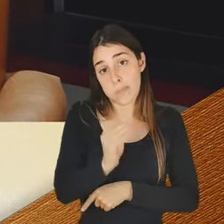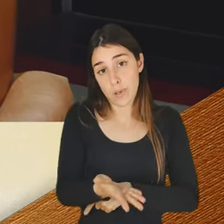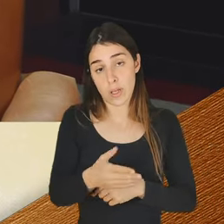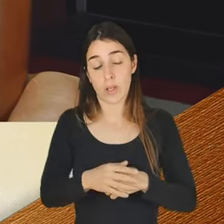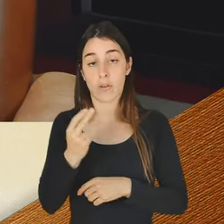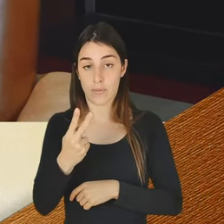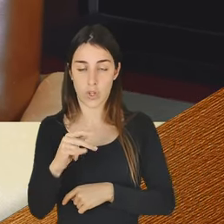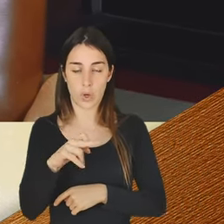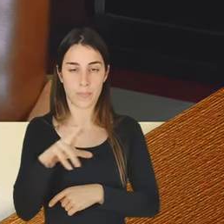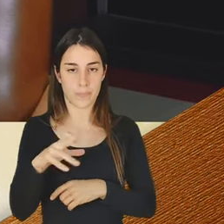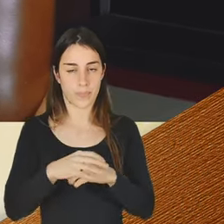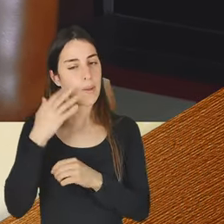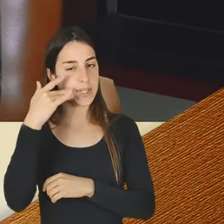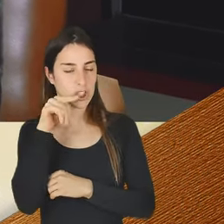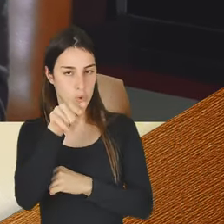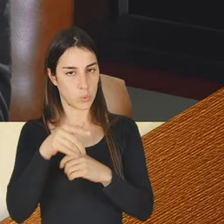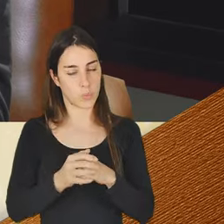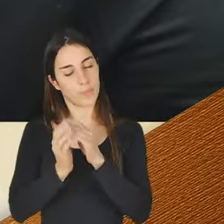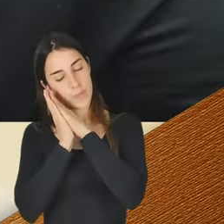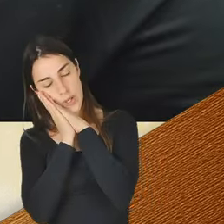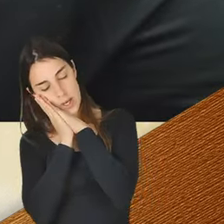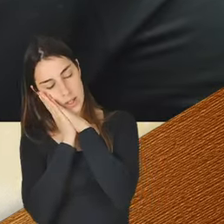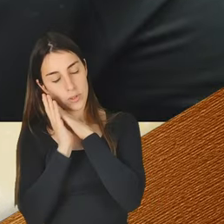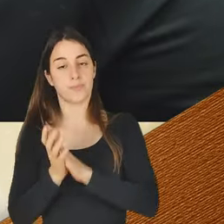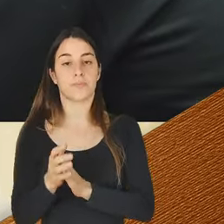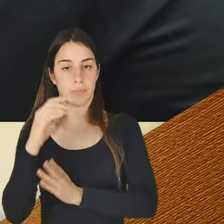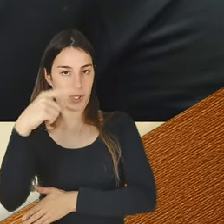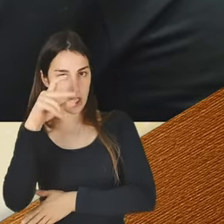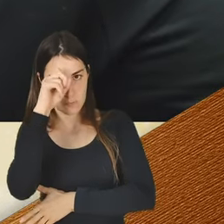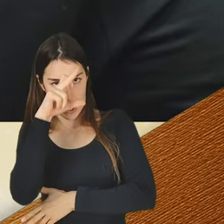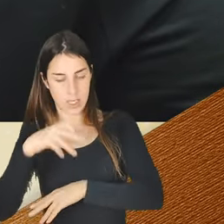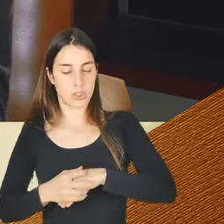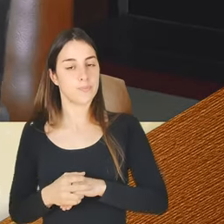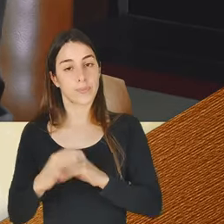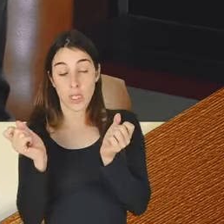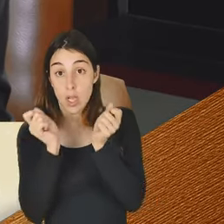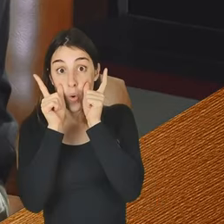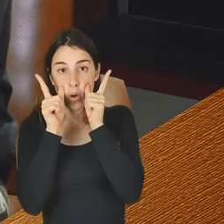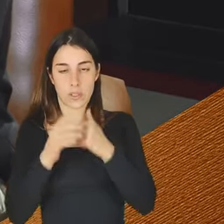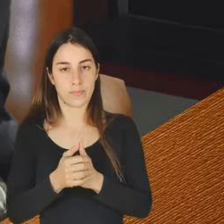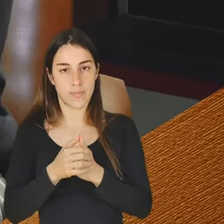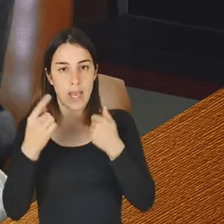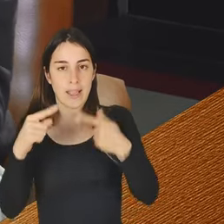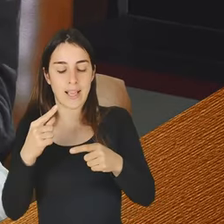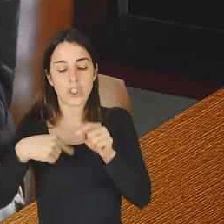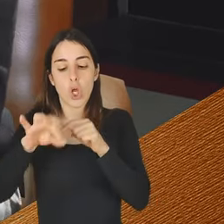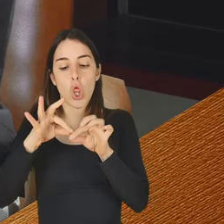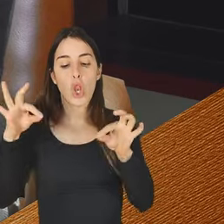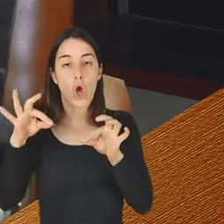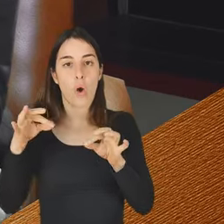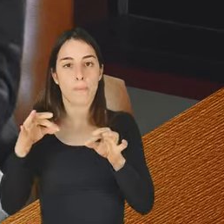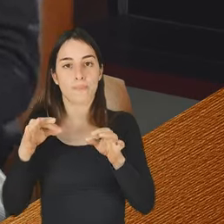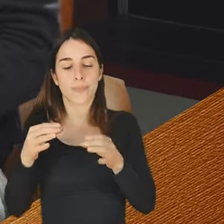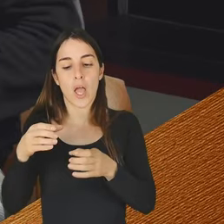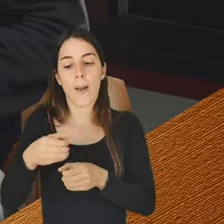Vitor, imagina o que é? deitaste com um bregalho e acordas com o nó de um balão. Tu vais à casa de banho